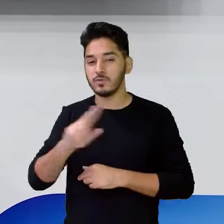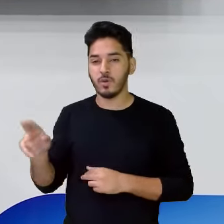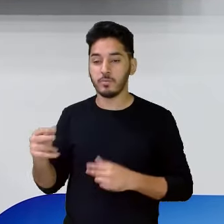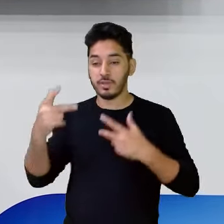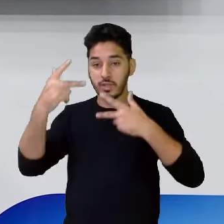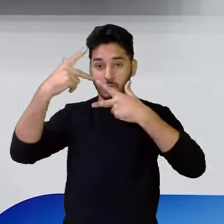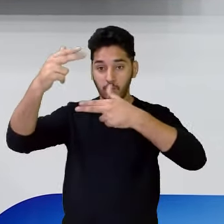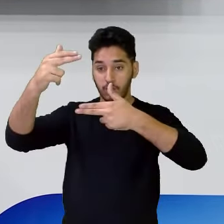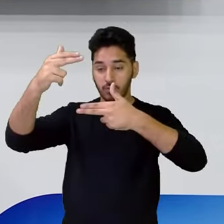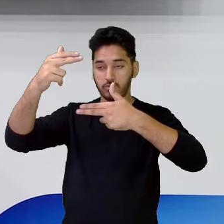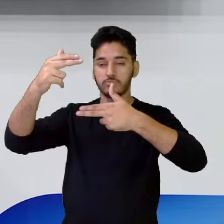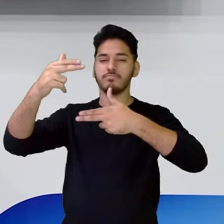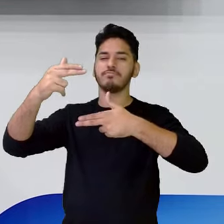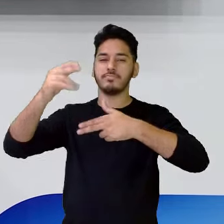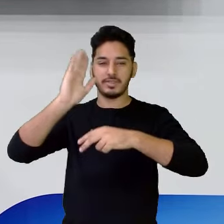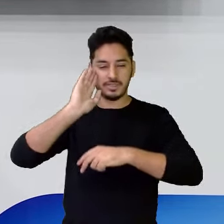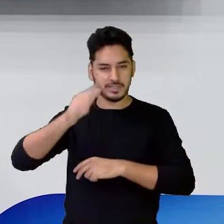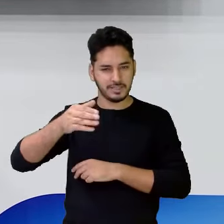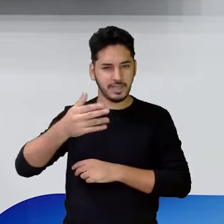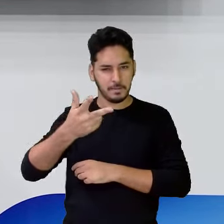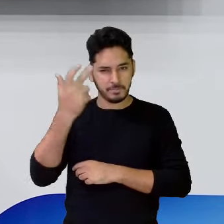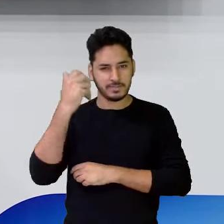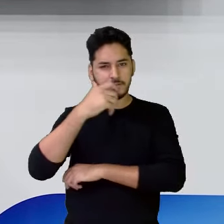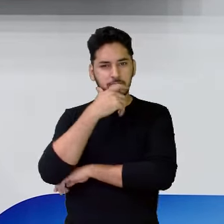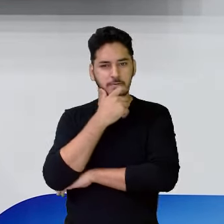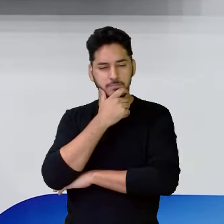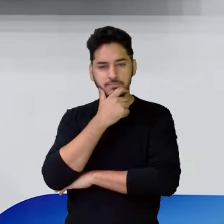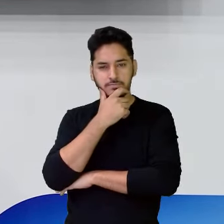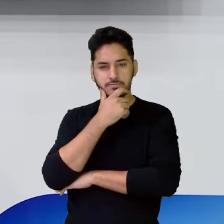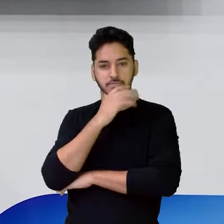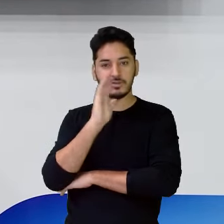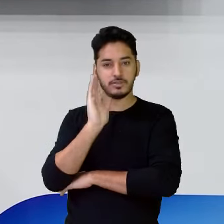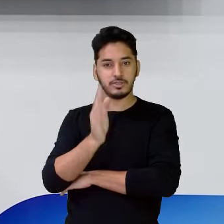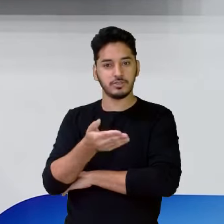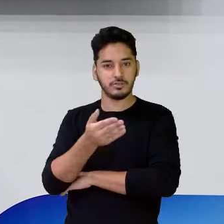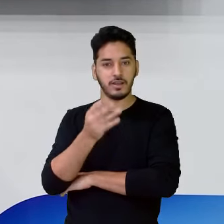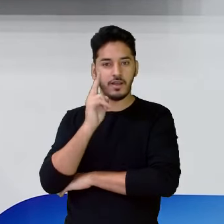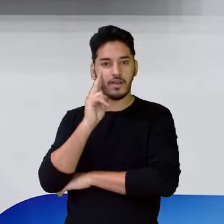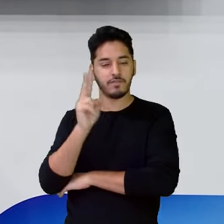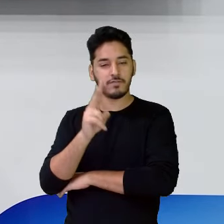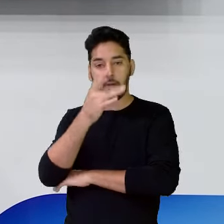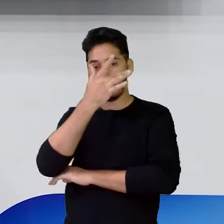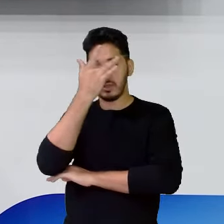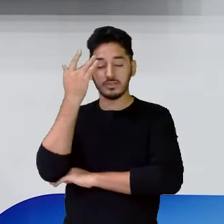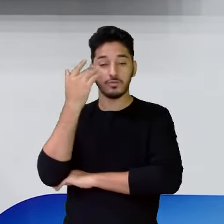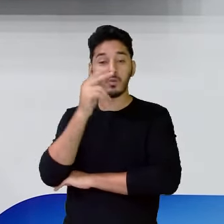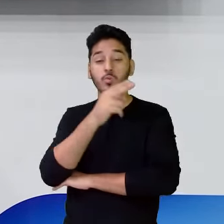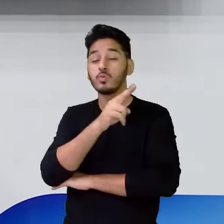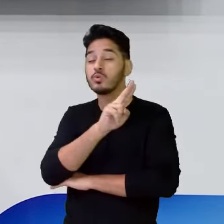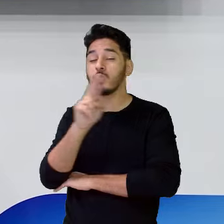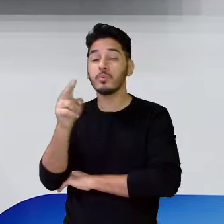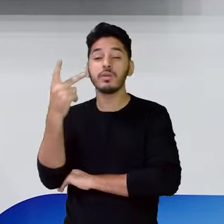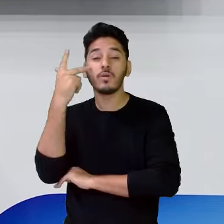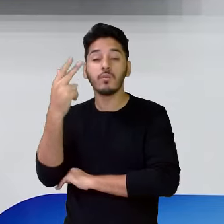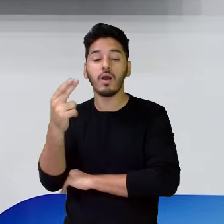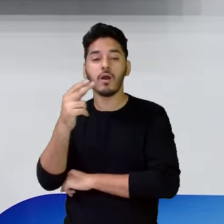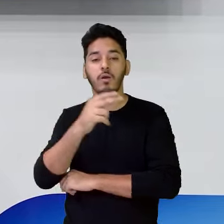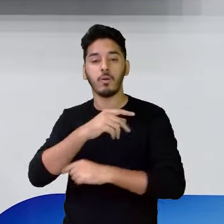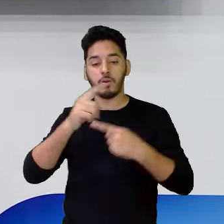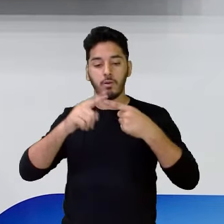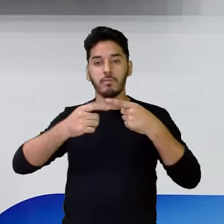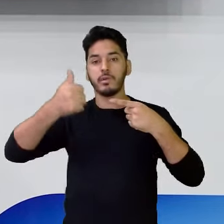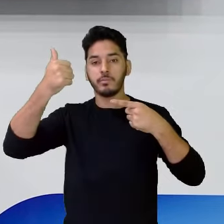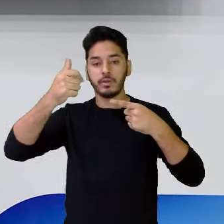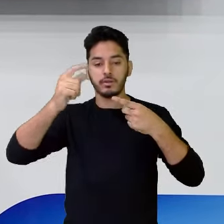e sobrenome. Já percebeu? Você já teve essa coincidência de ter alguém lá na turma, na sala, com o mesmo nome que